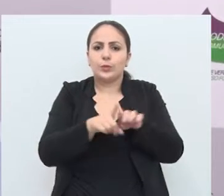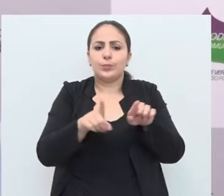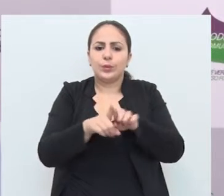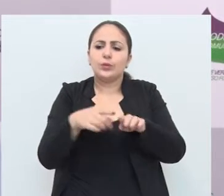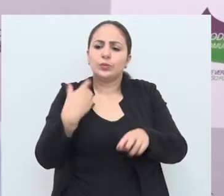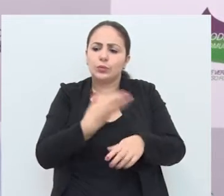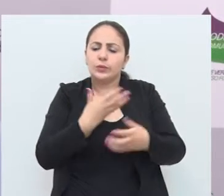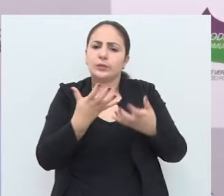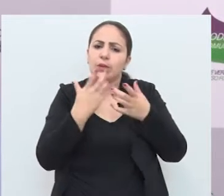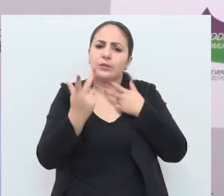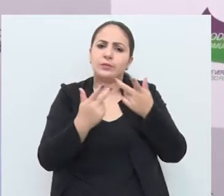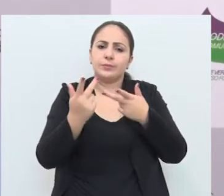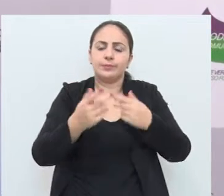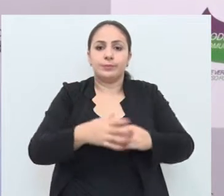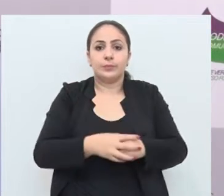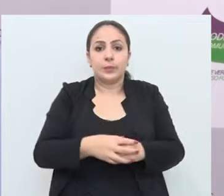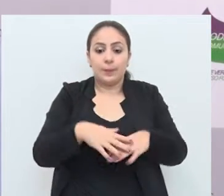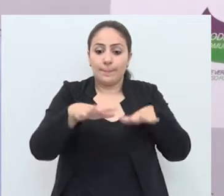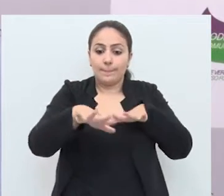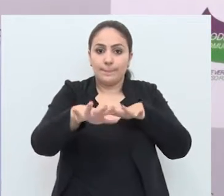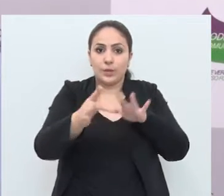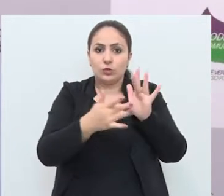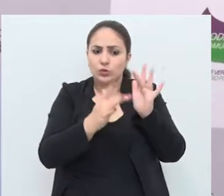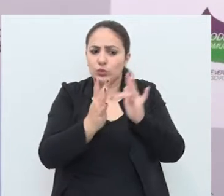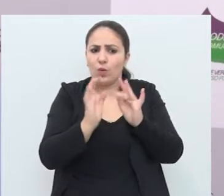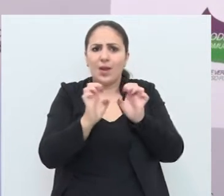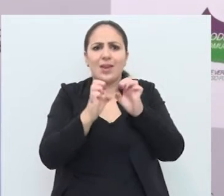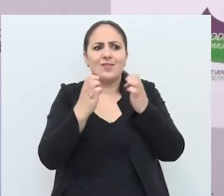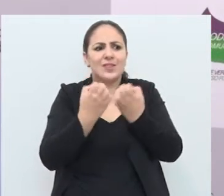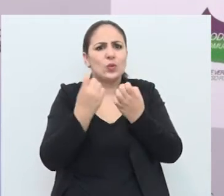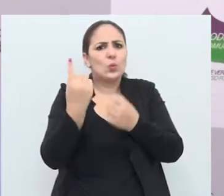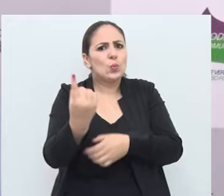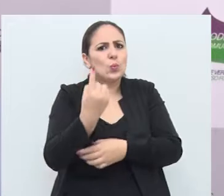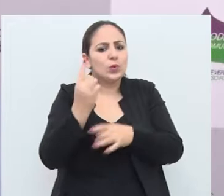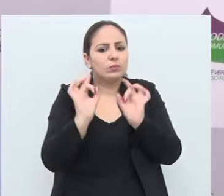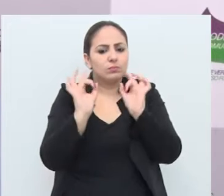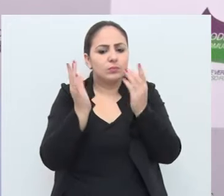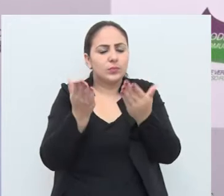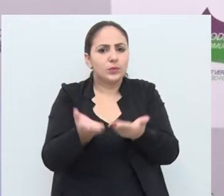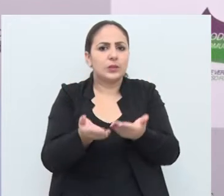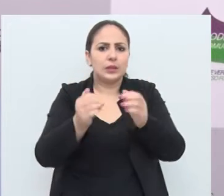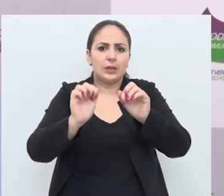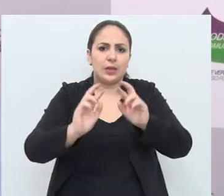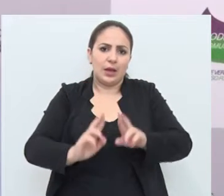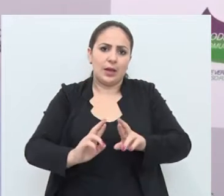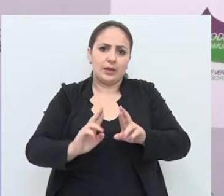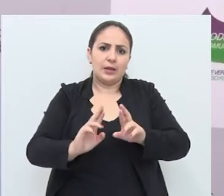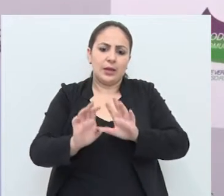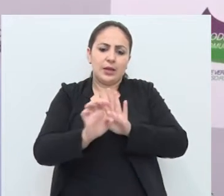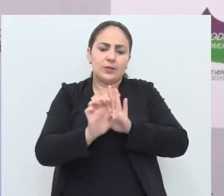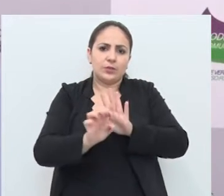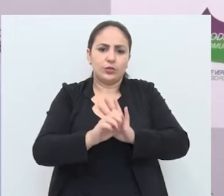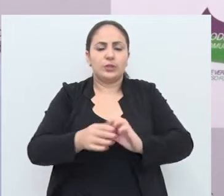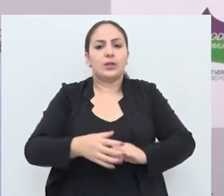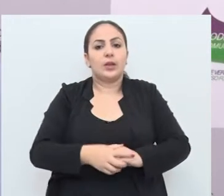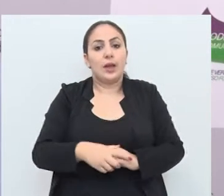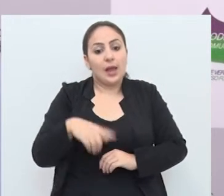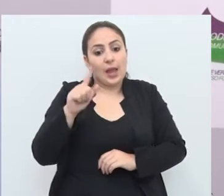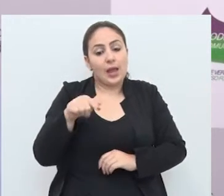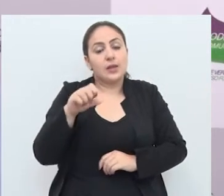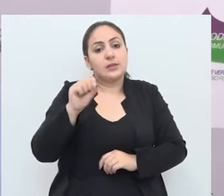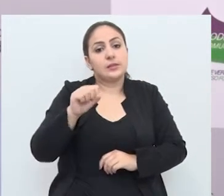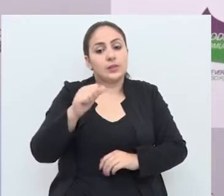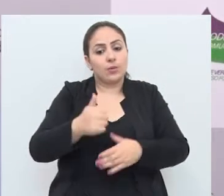gostamos sempre de salientar. A Marcha para Jesus não é um evento único e exclusivo do segmento evangélico. Ela é, sim,